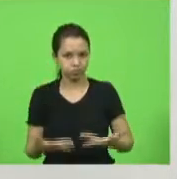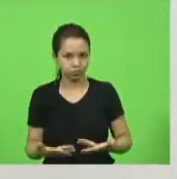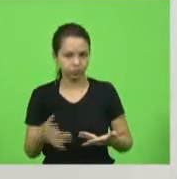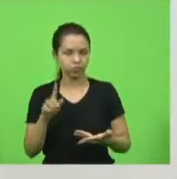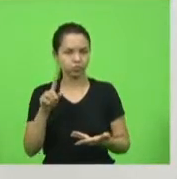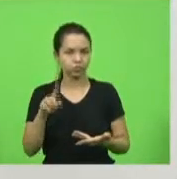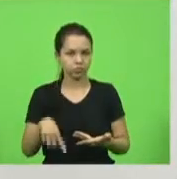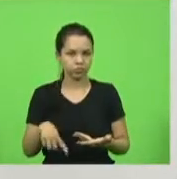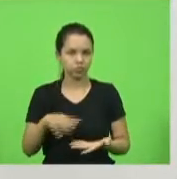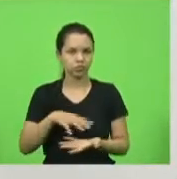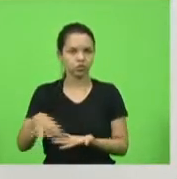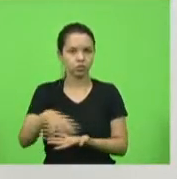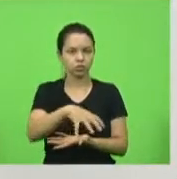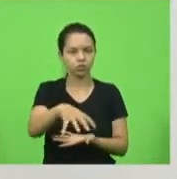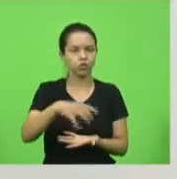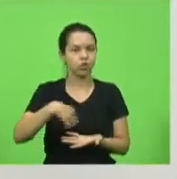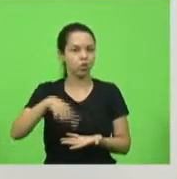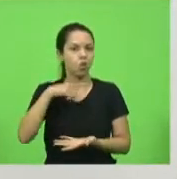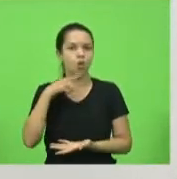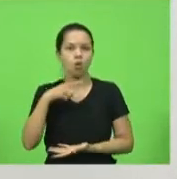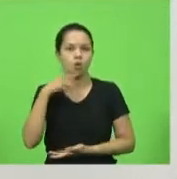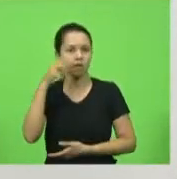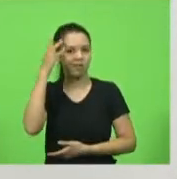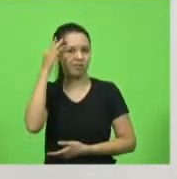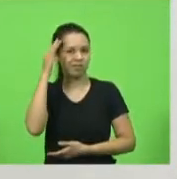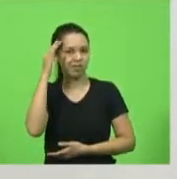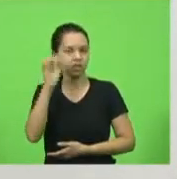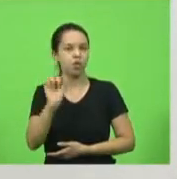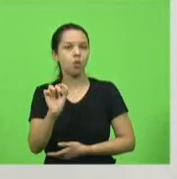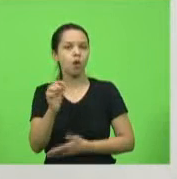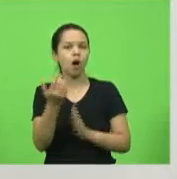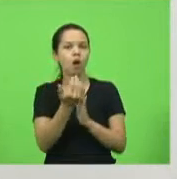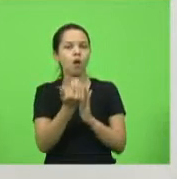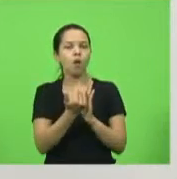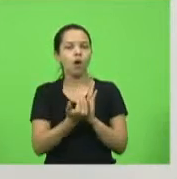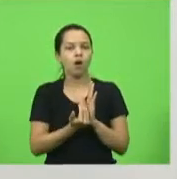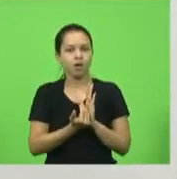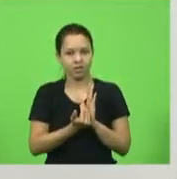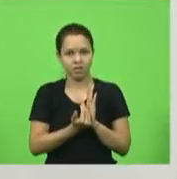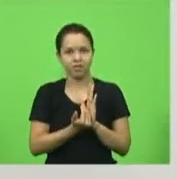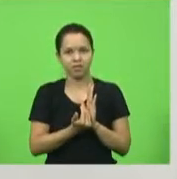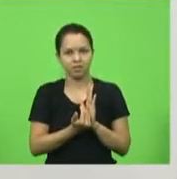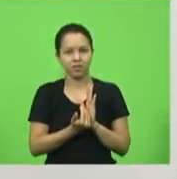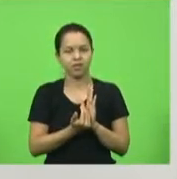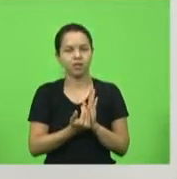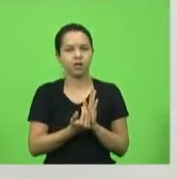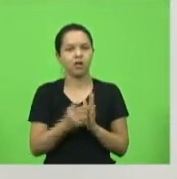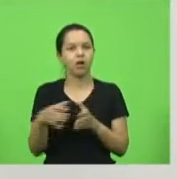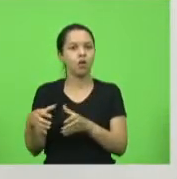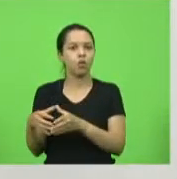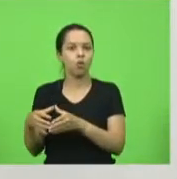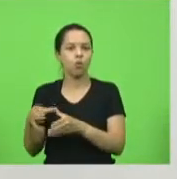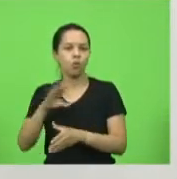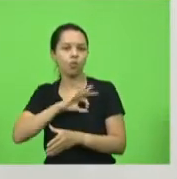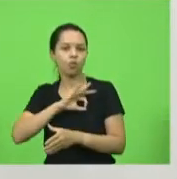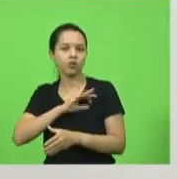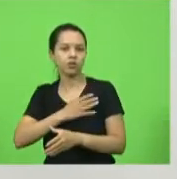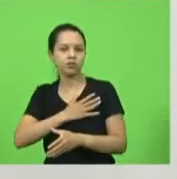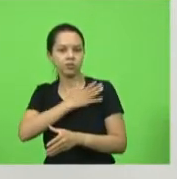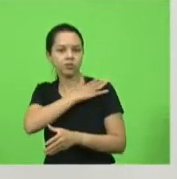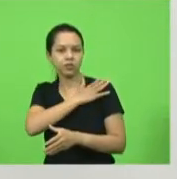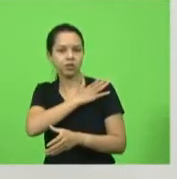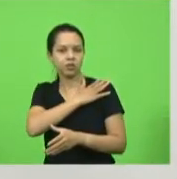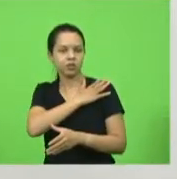Ismael, que a gente não consegue entender qual é o critério, bispo Sérgio Mota, que o comando da Polícia Militar está tomando